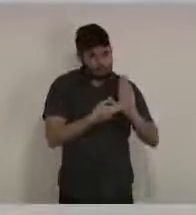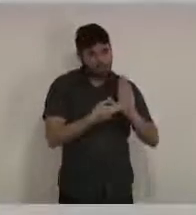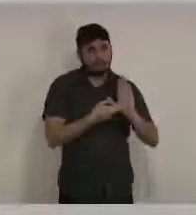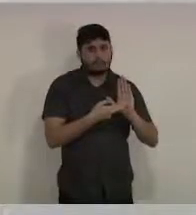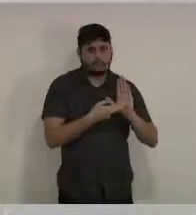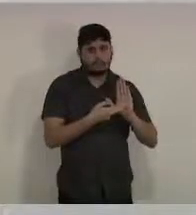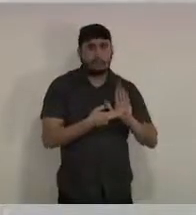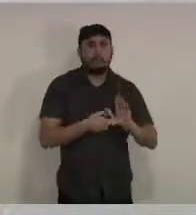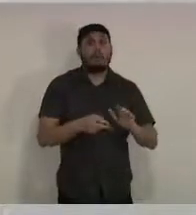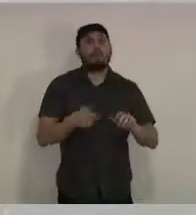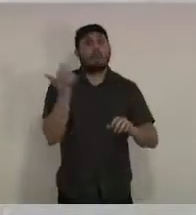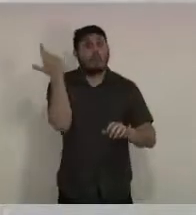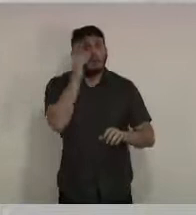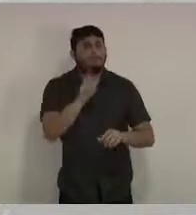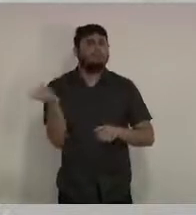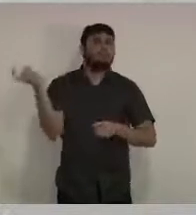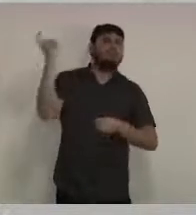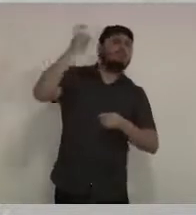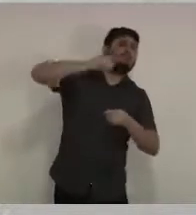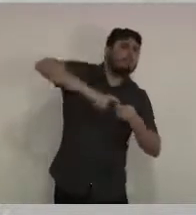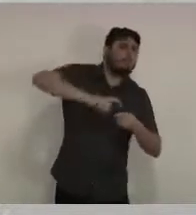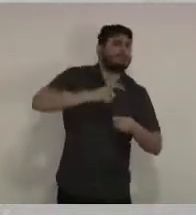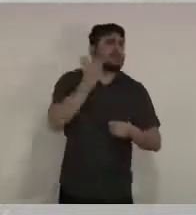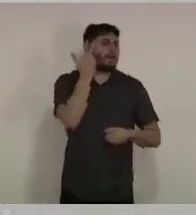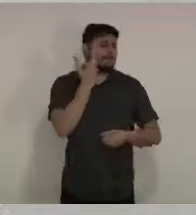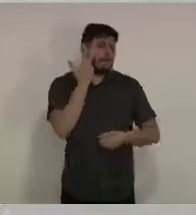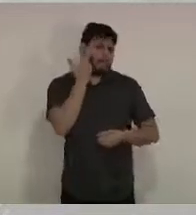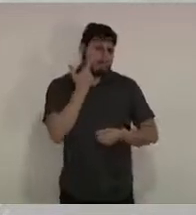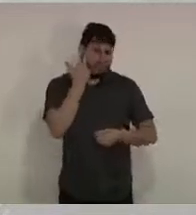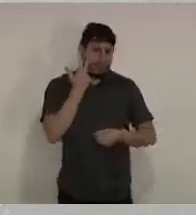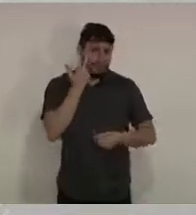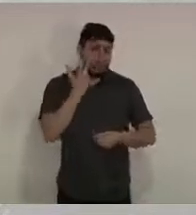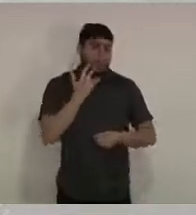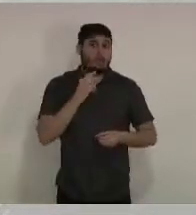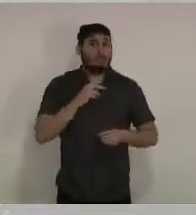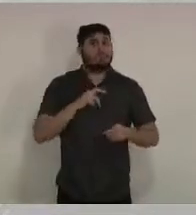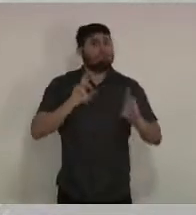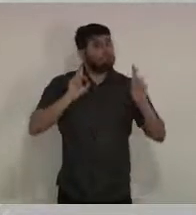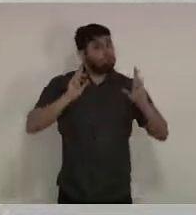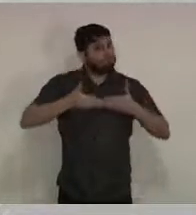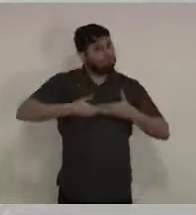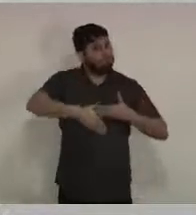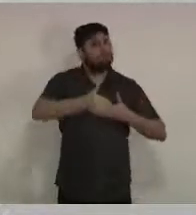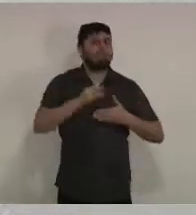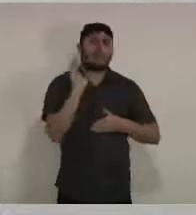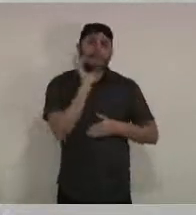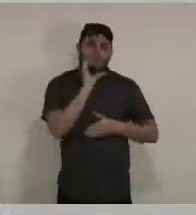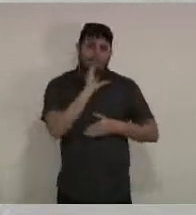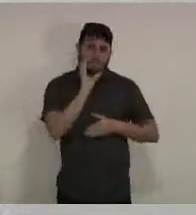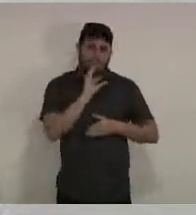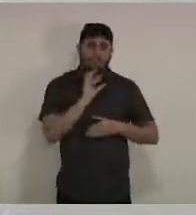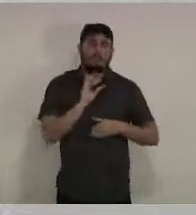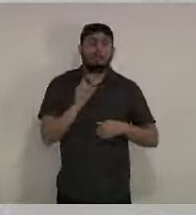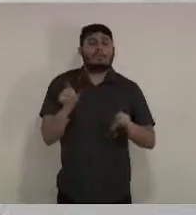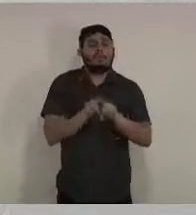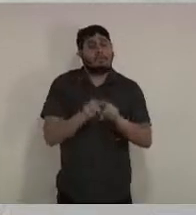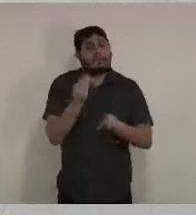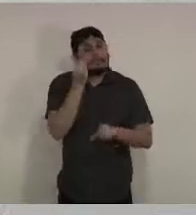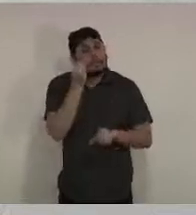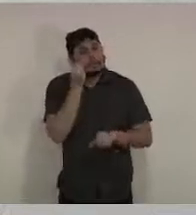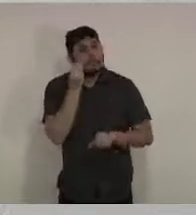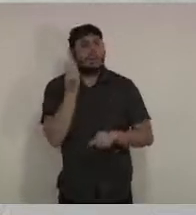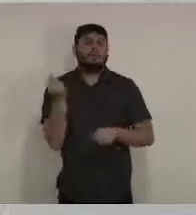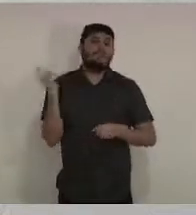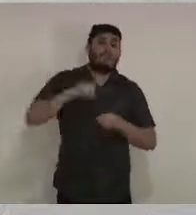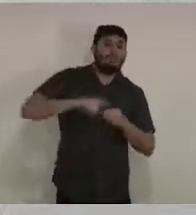a nosso novo normal o mais breve possível e aí tentar devolver a normalidade, a vida da cidade